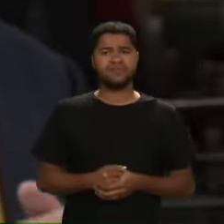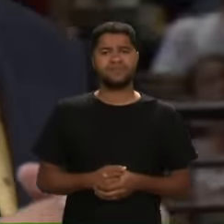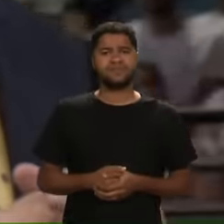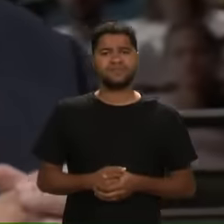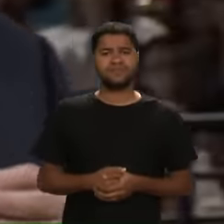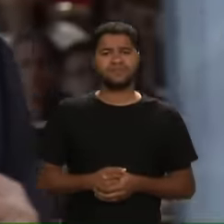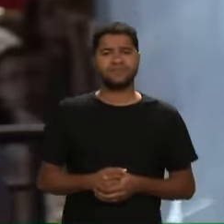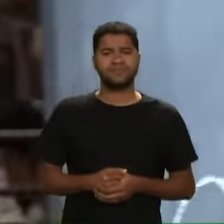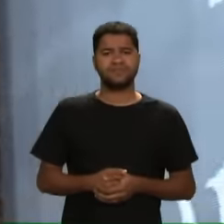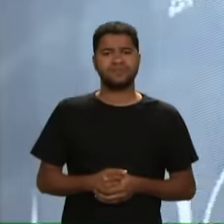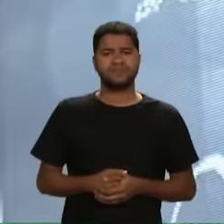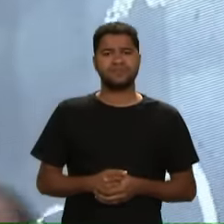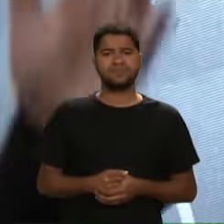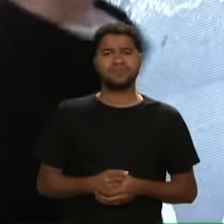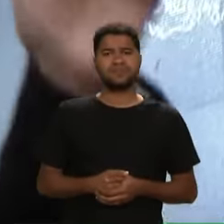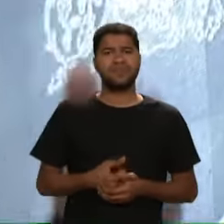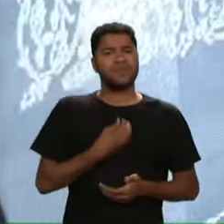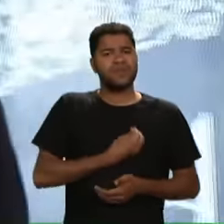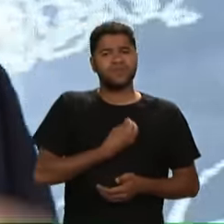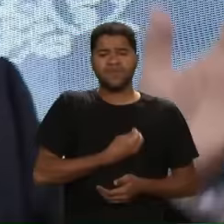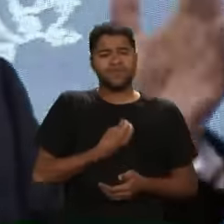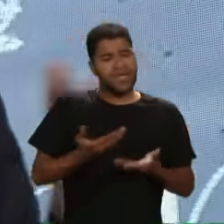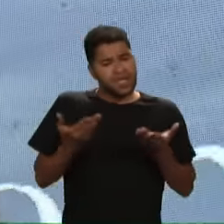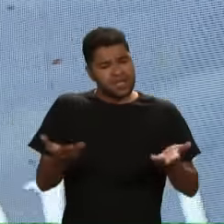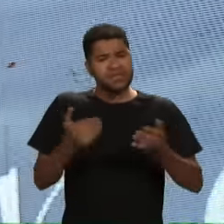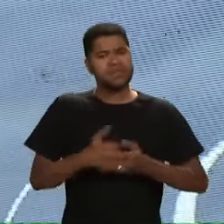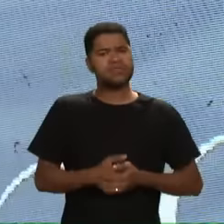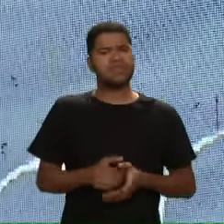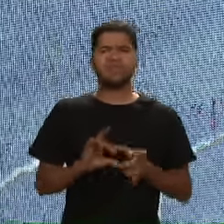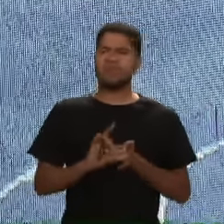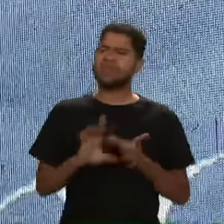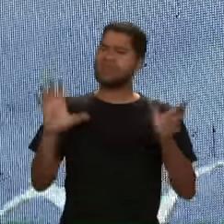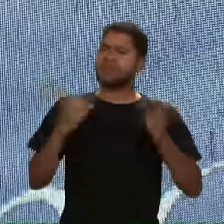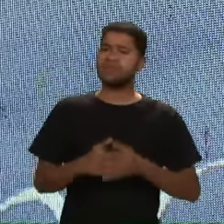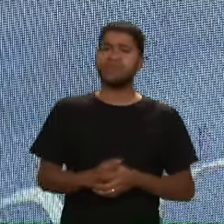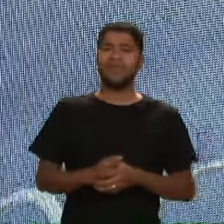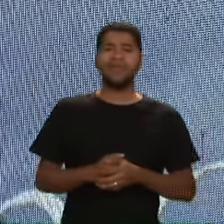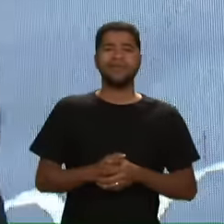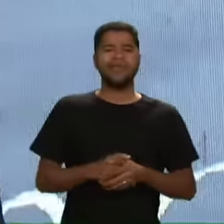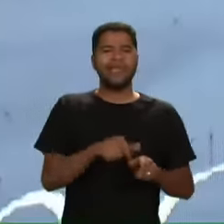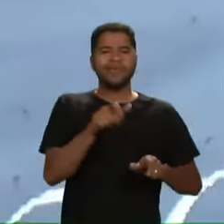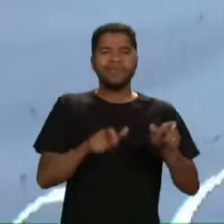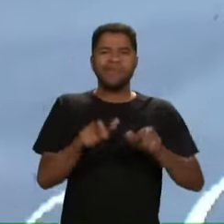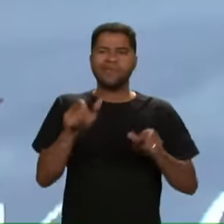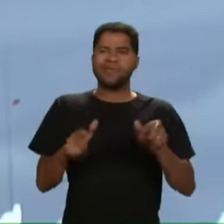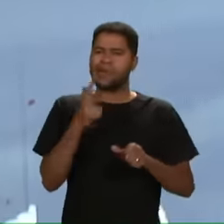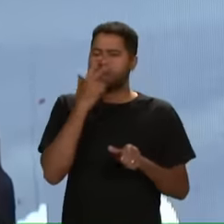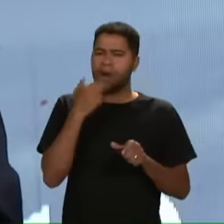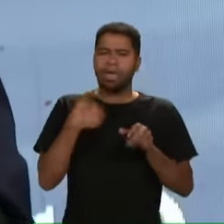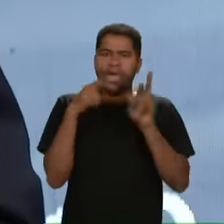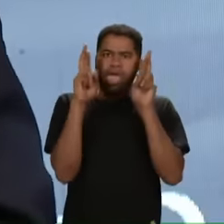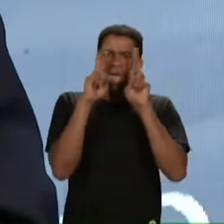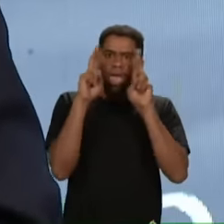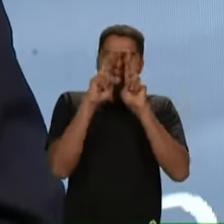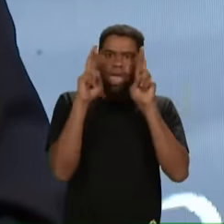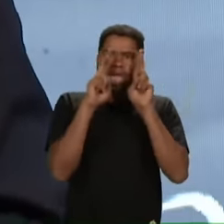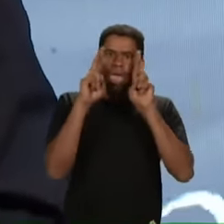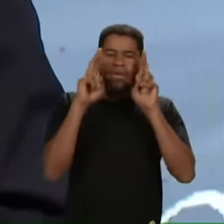em vida Tem que viver assim Viver solto Tem gente que é tão assim Que se perde